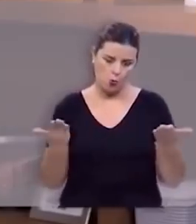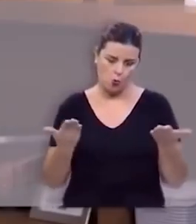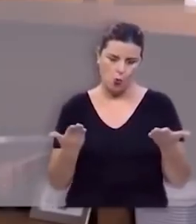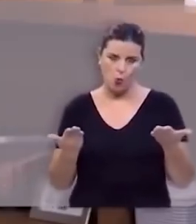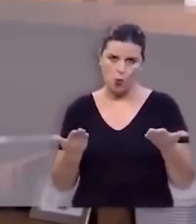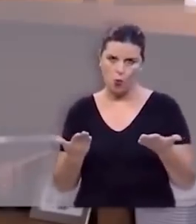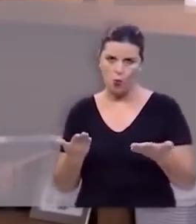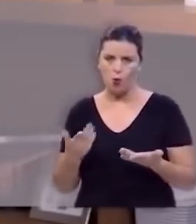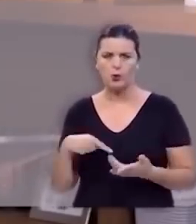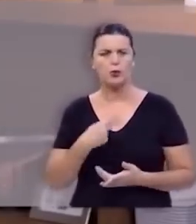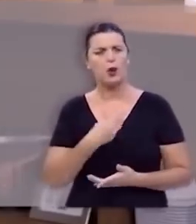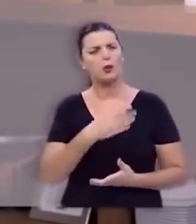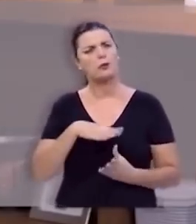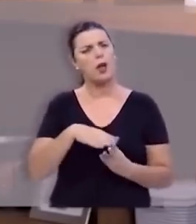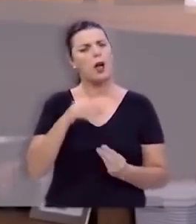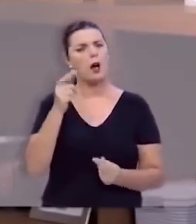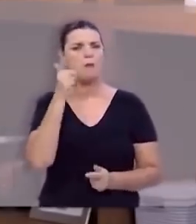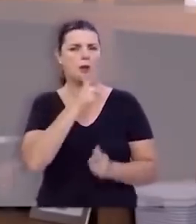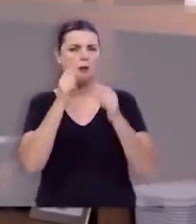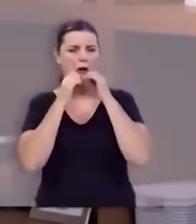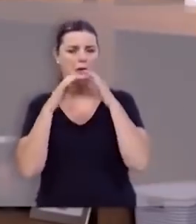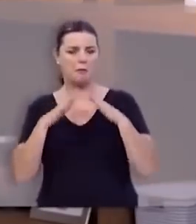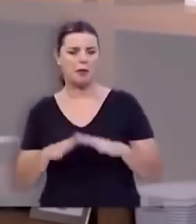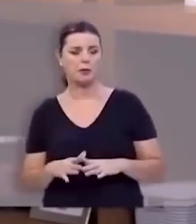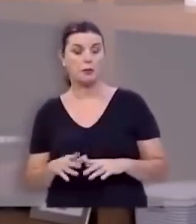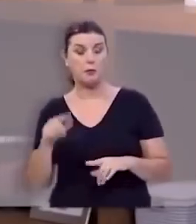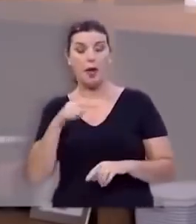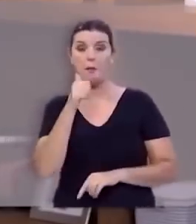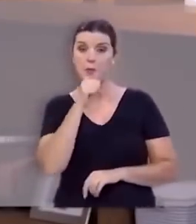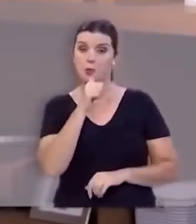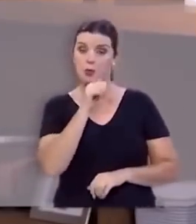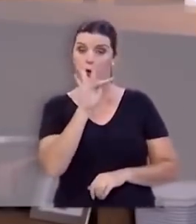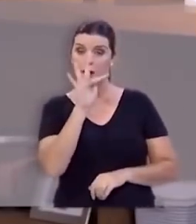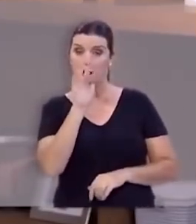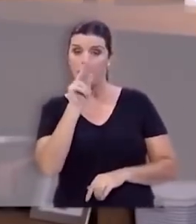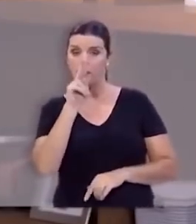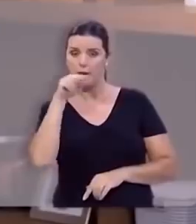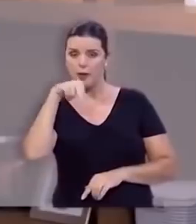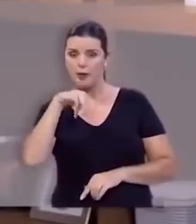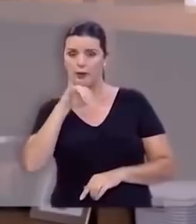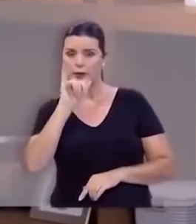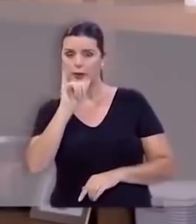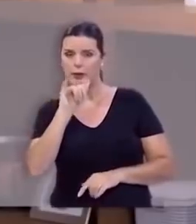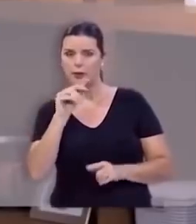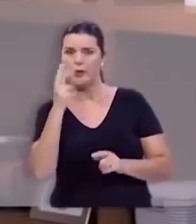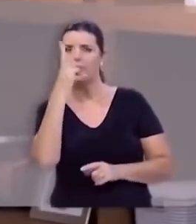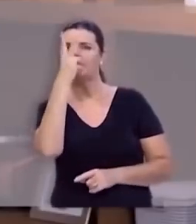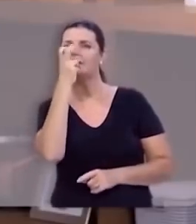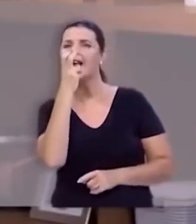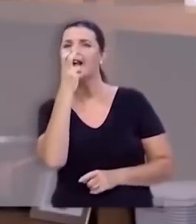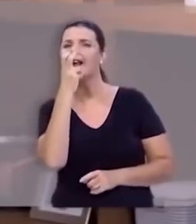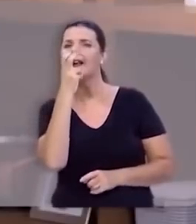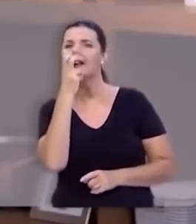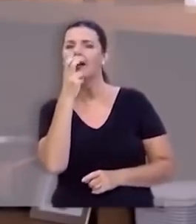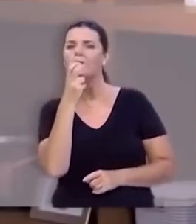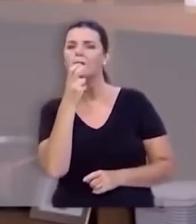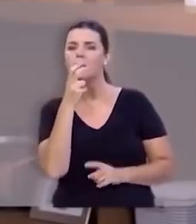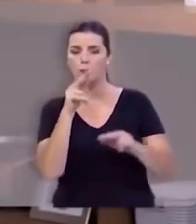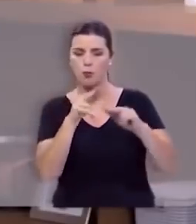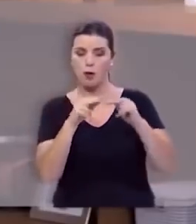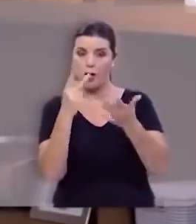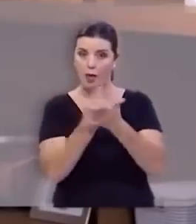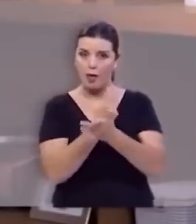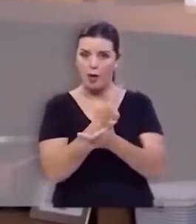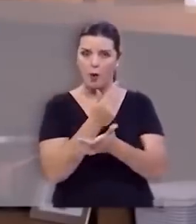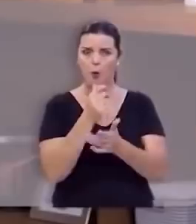enlevam a nossa alma. Porém, Fanny Crosby ficou cega na sexta semana de vida por um erro